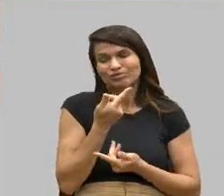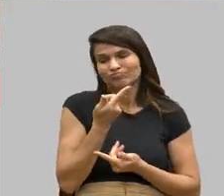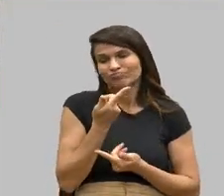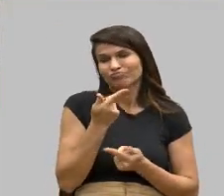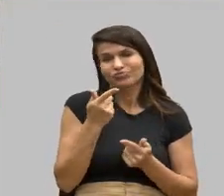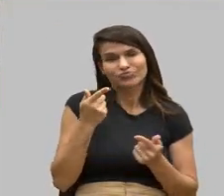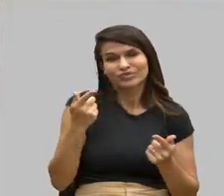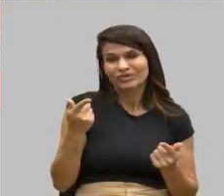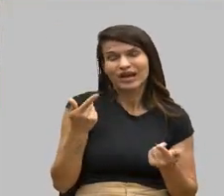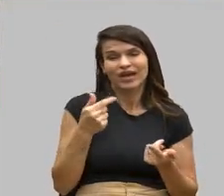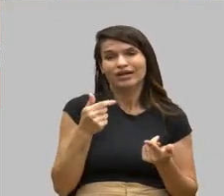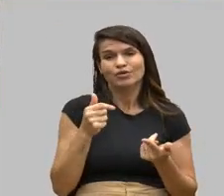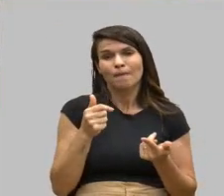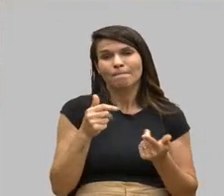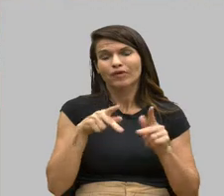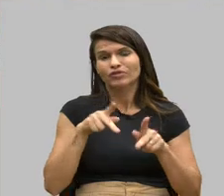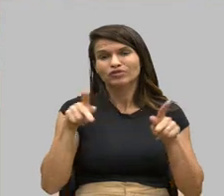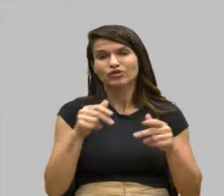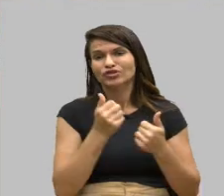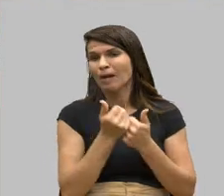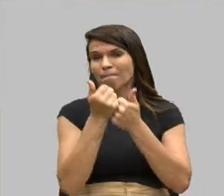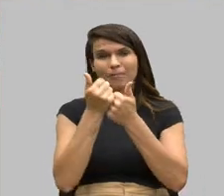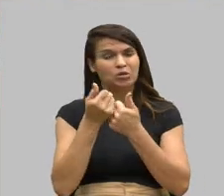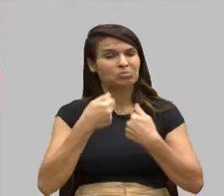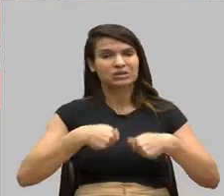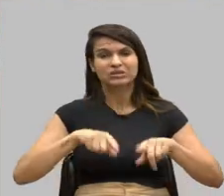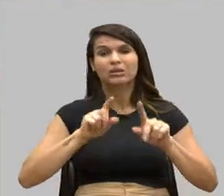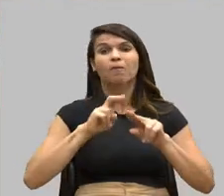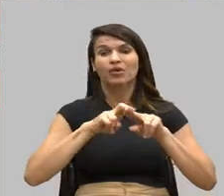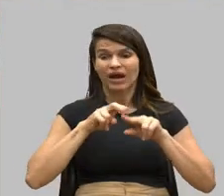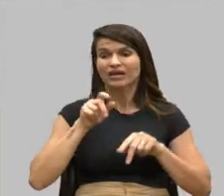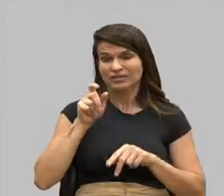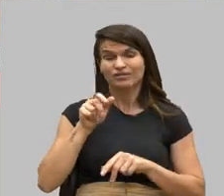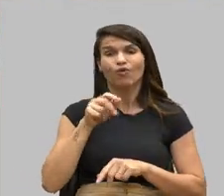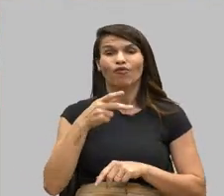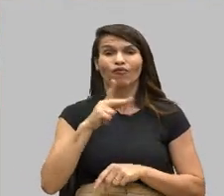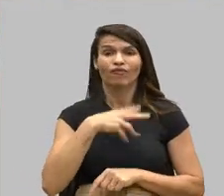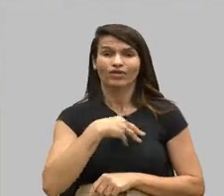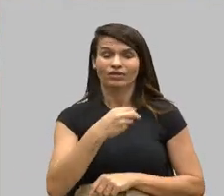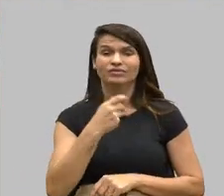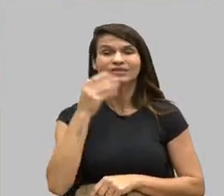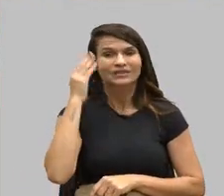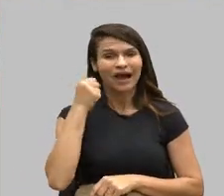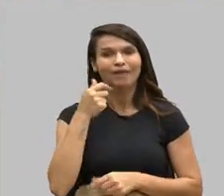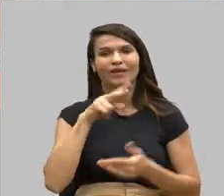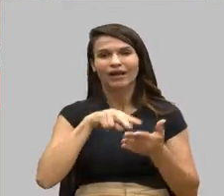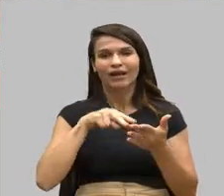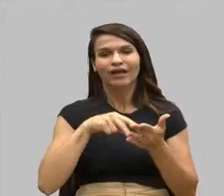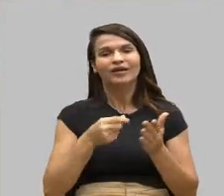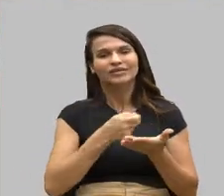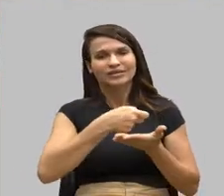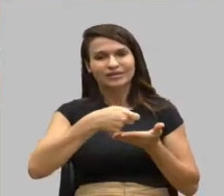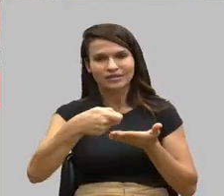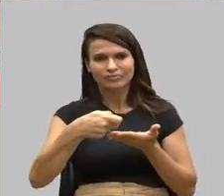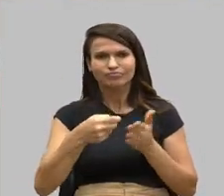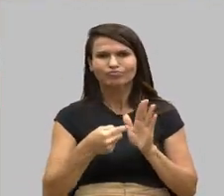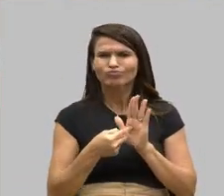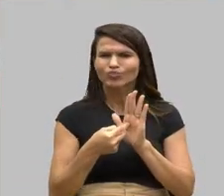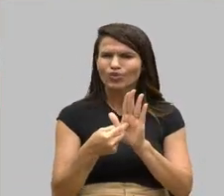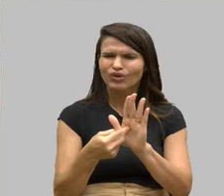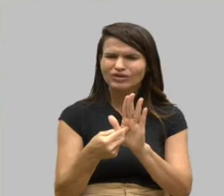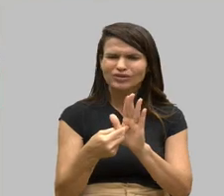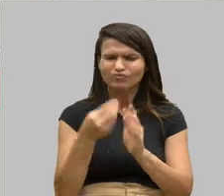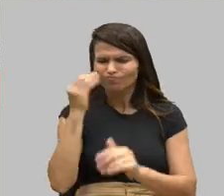sabe ler e escrever. Ele não precisa de professor de apoio. Isso só demonstra a negligência e falta de